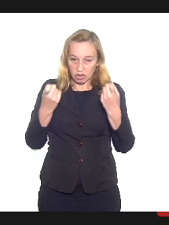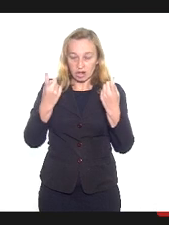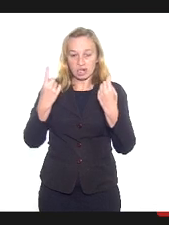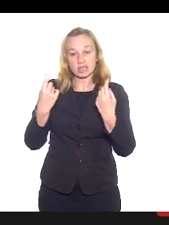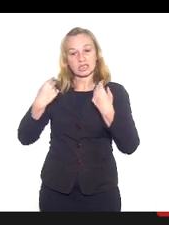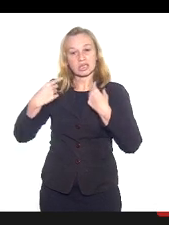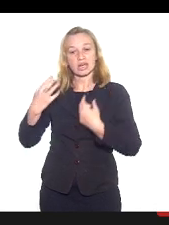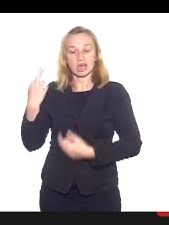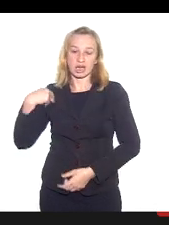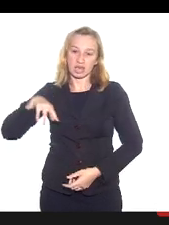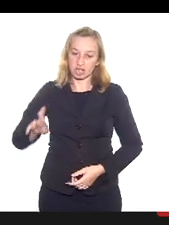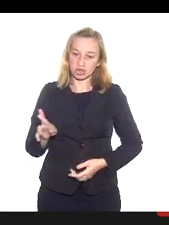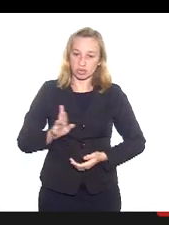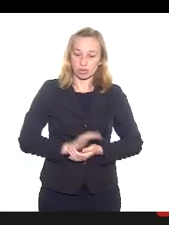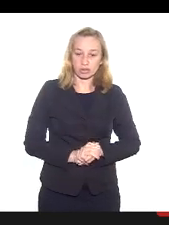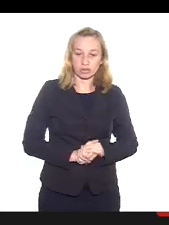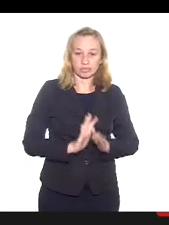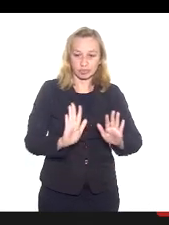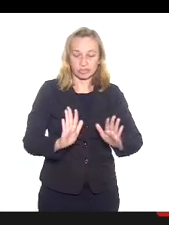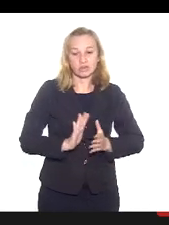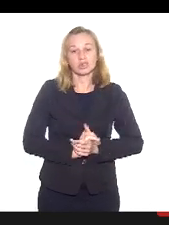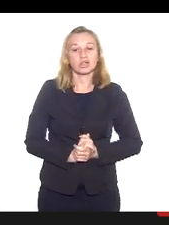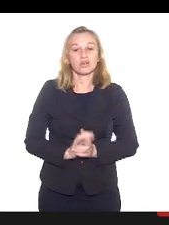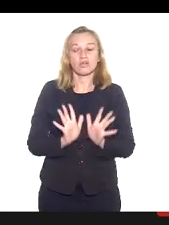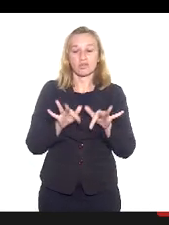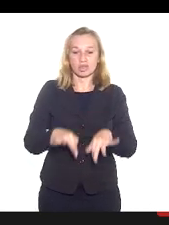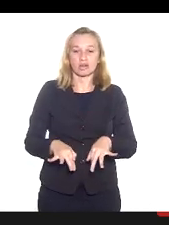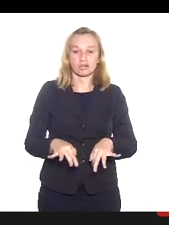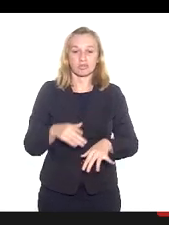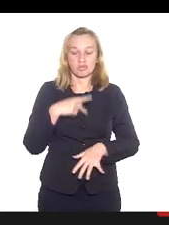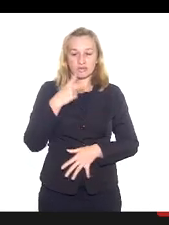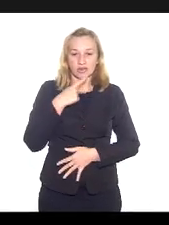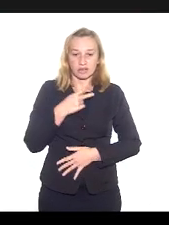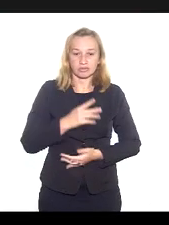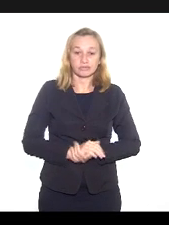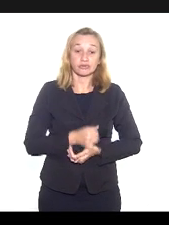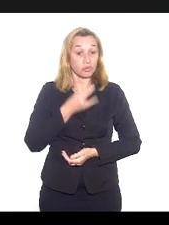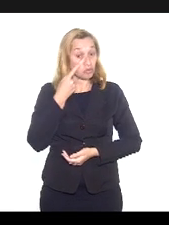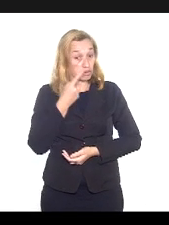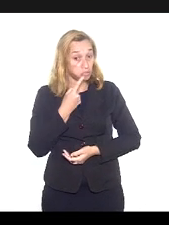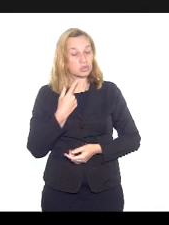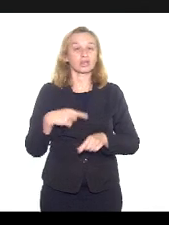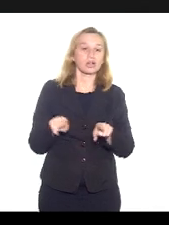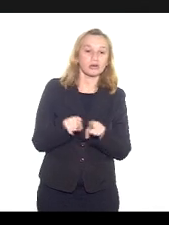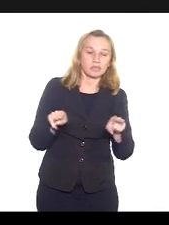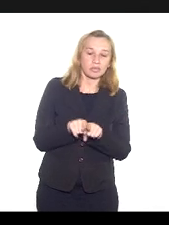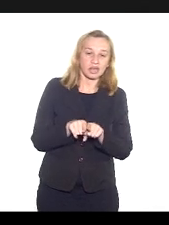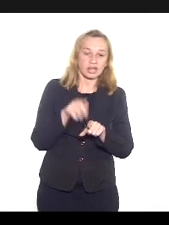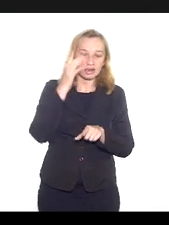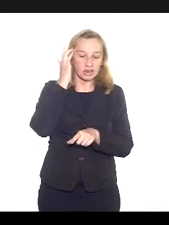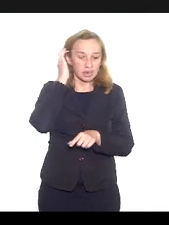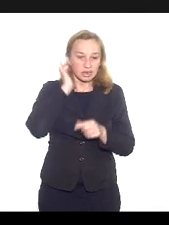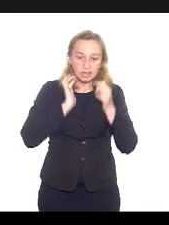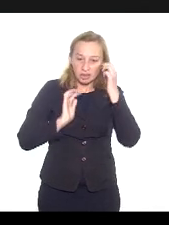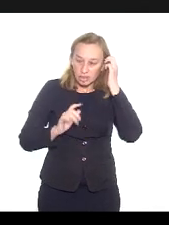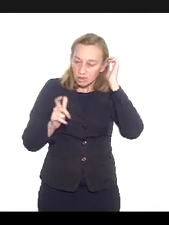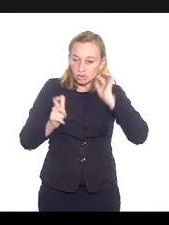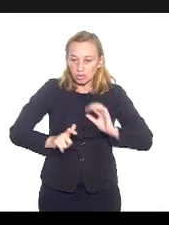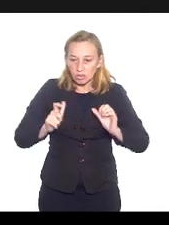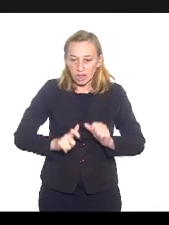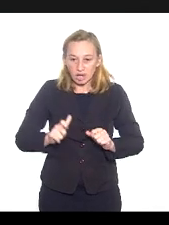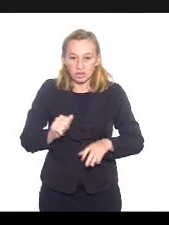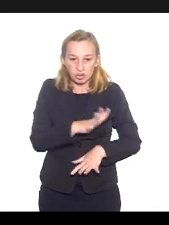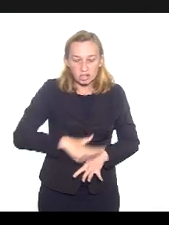Infelizmente, nós temos vindo, e aqui já vou encaminhando para o final da minha fala, nós temos visto também essa dinâmica no espaço social